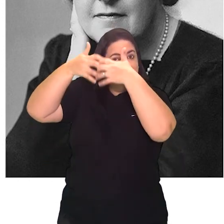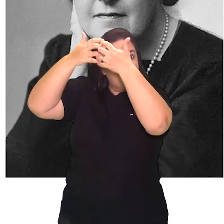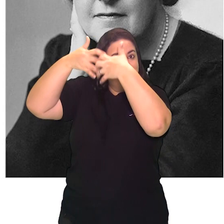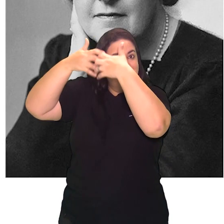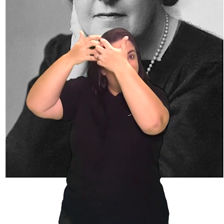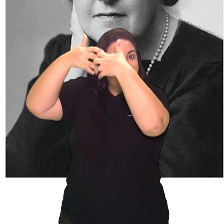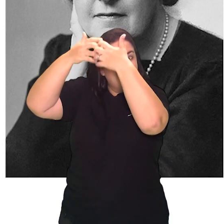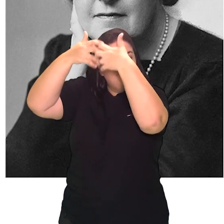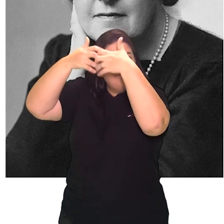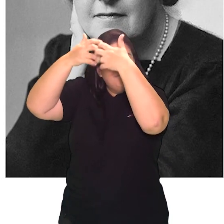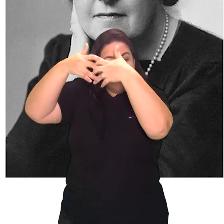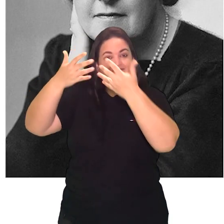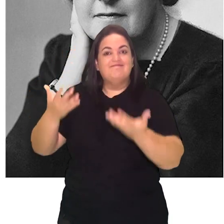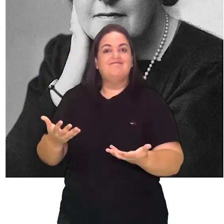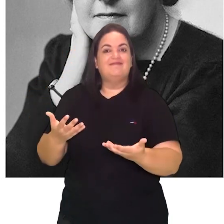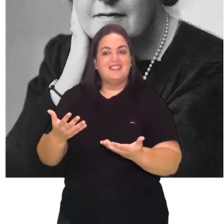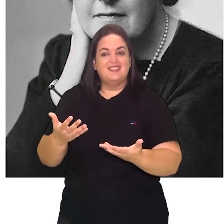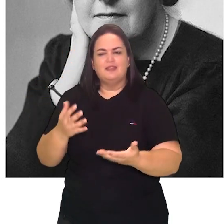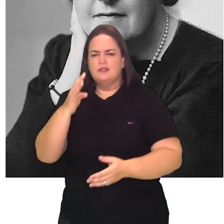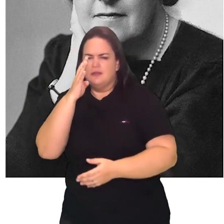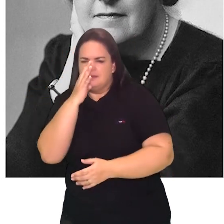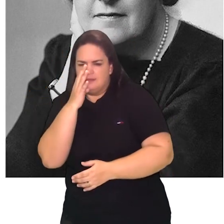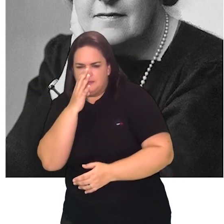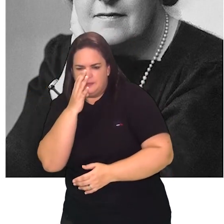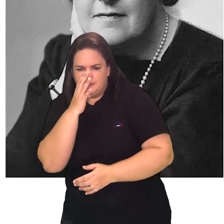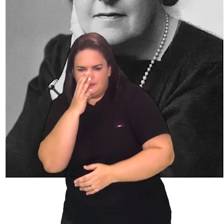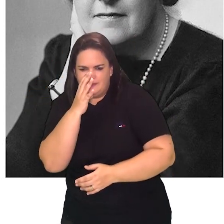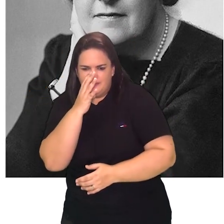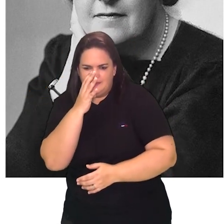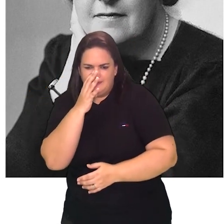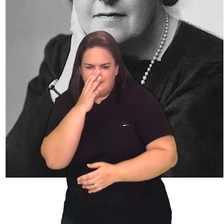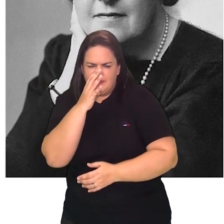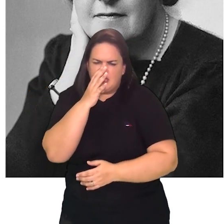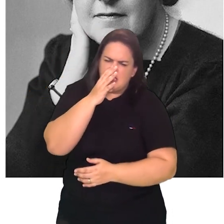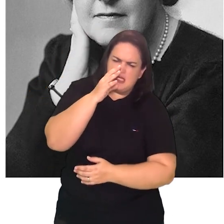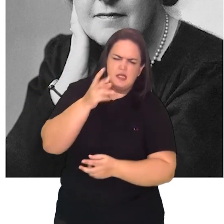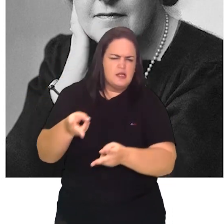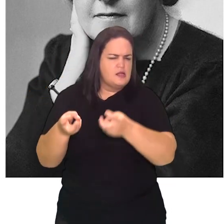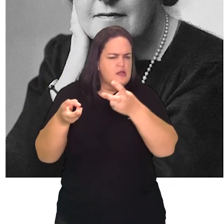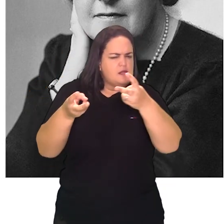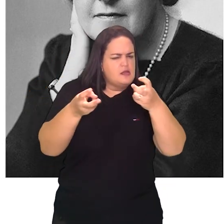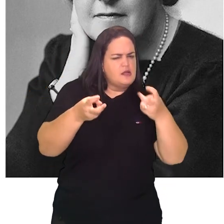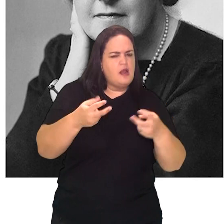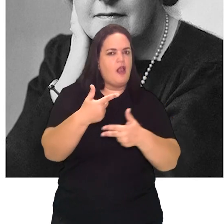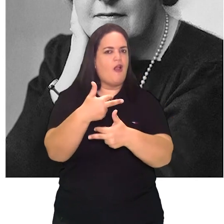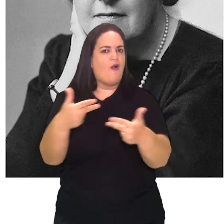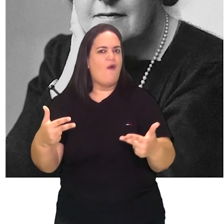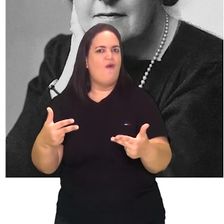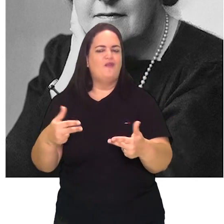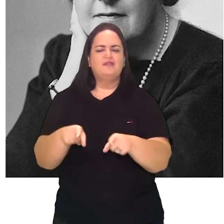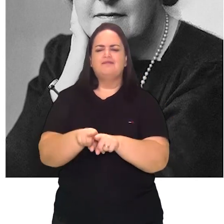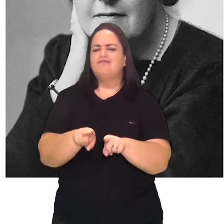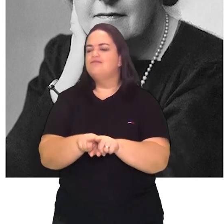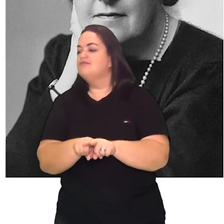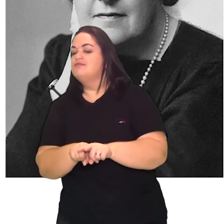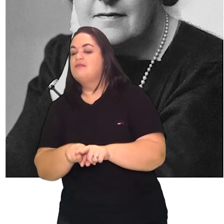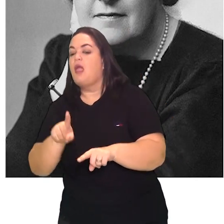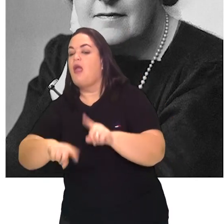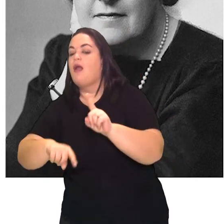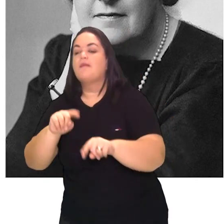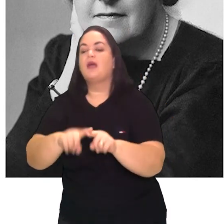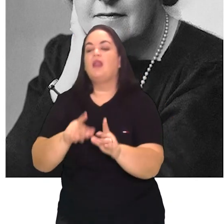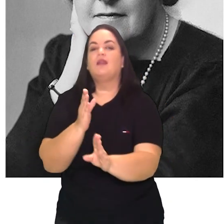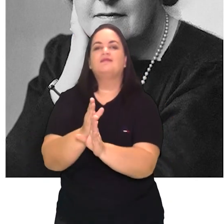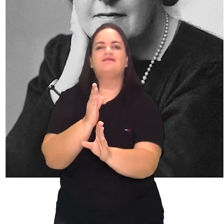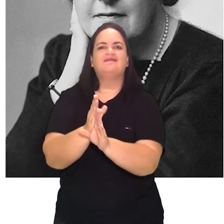no uso de um método de observação e interpretação de fatos, de pistas. E